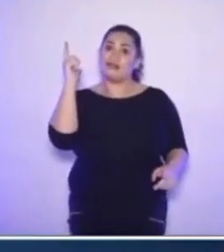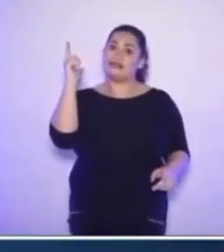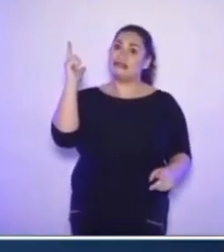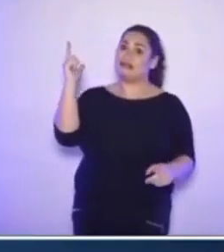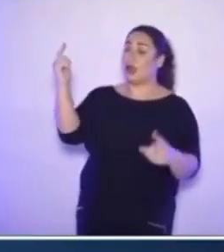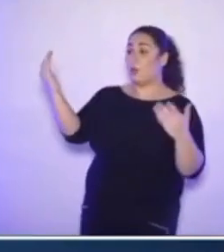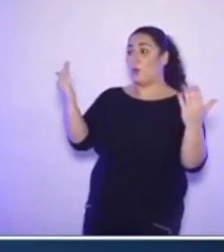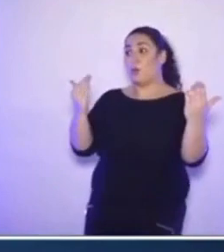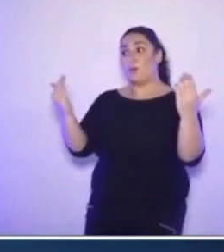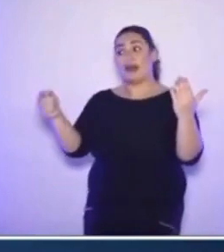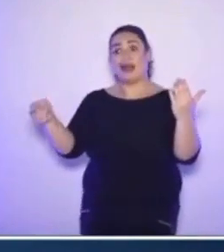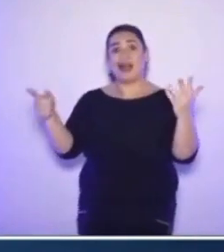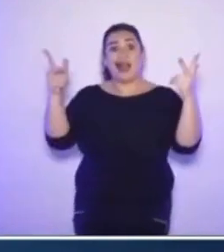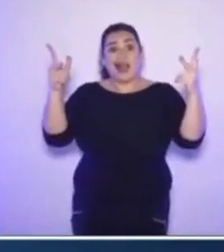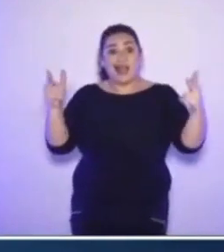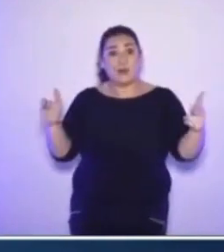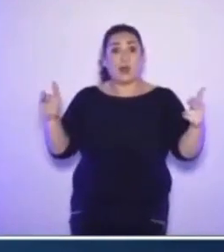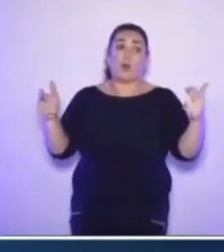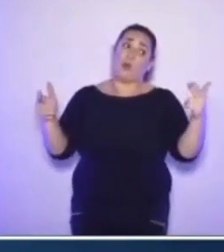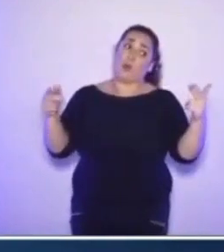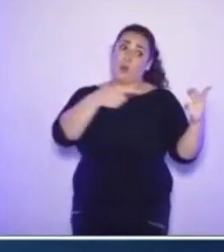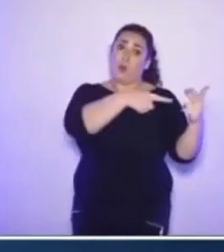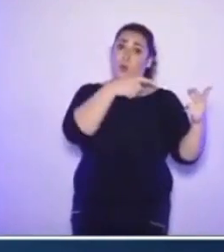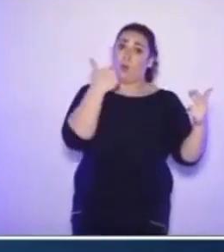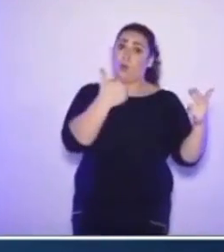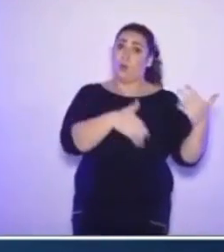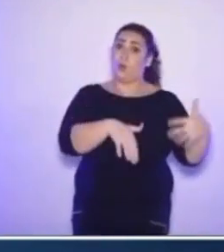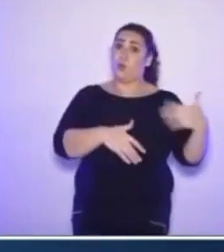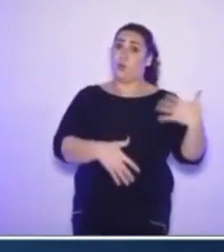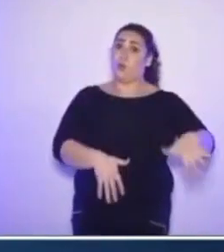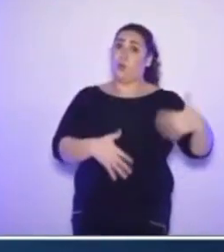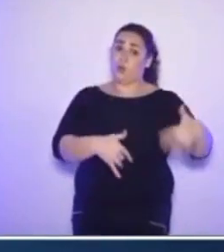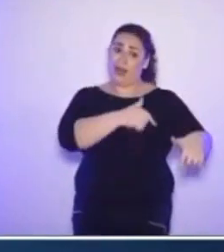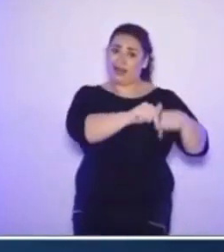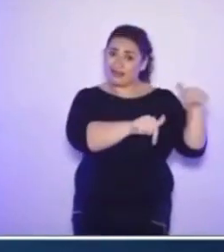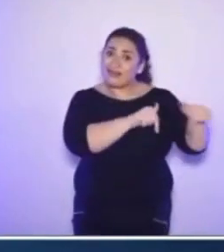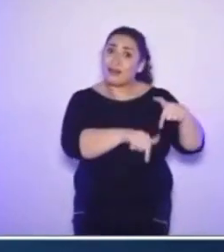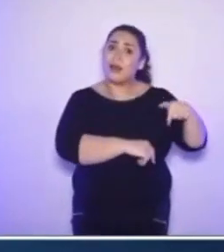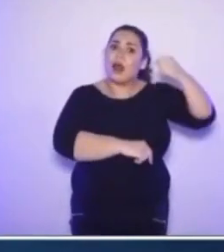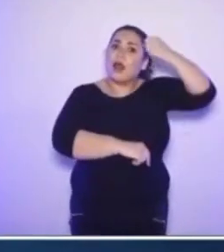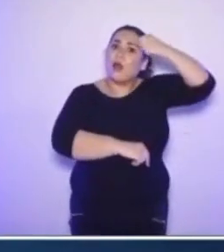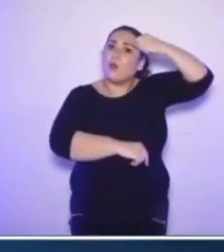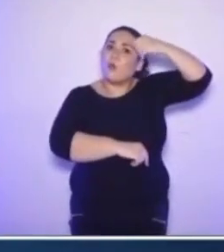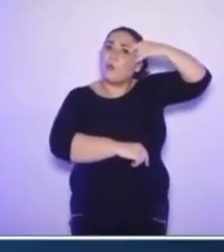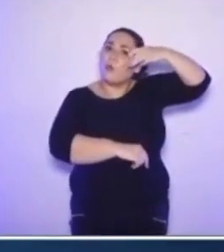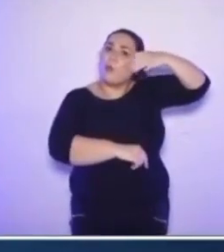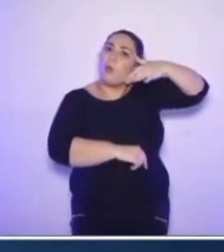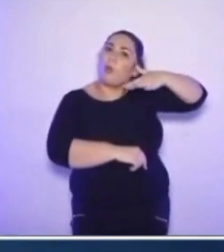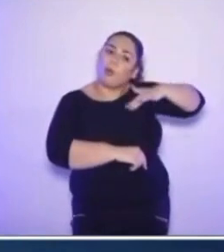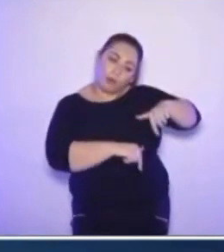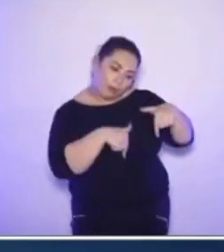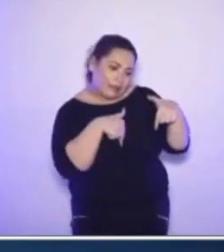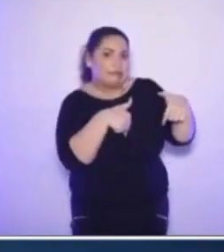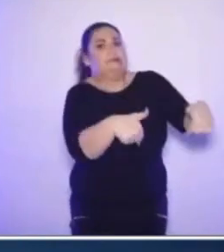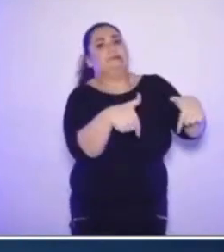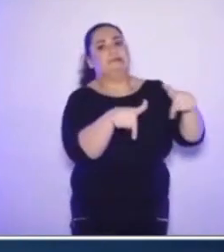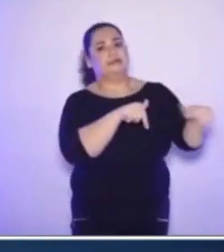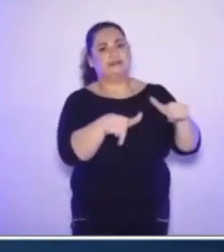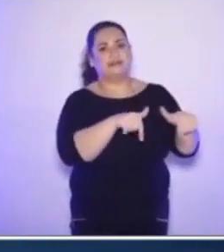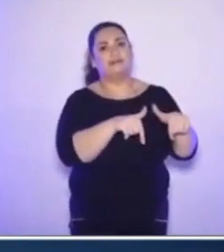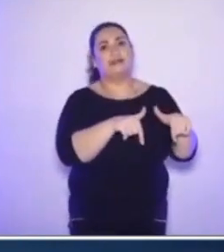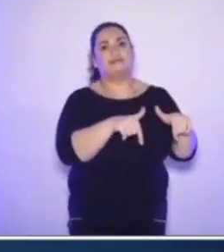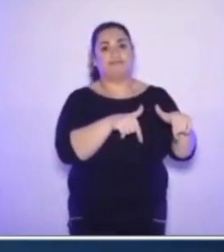na mão de vocês. Não é uma comenda, é um penhor. Nós estamos entregando na mão de vocês um